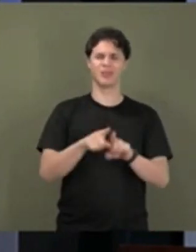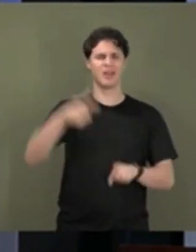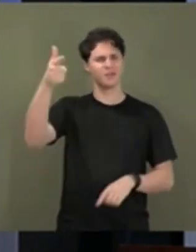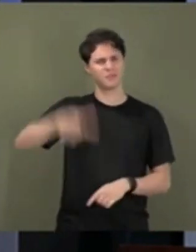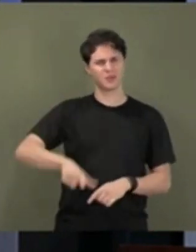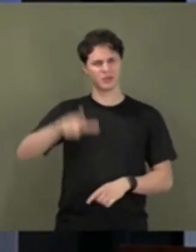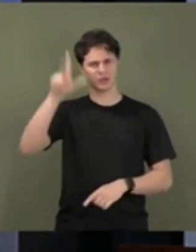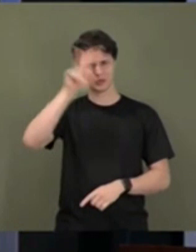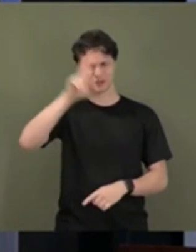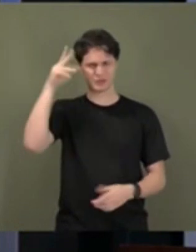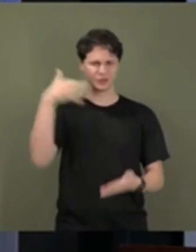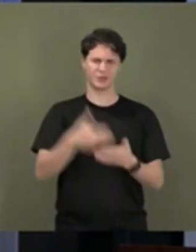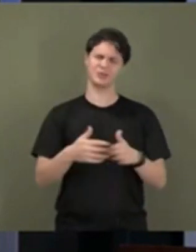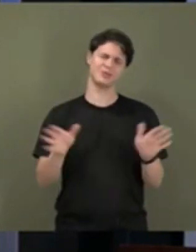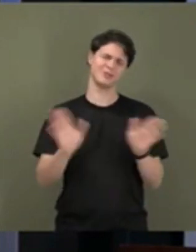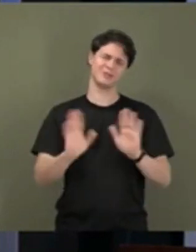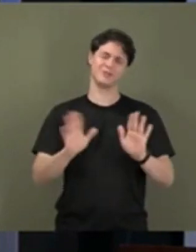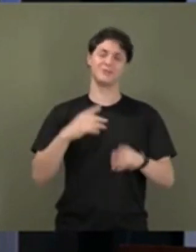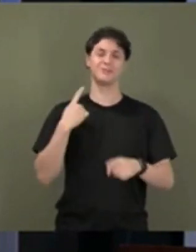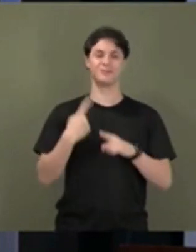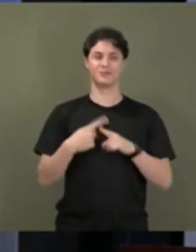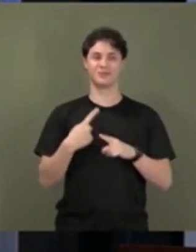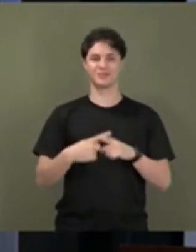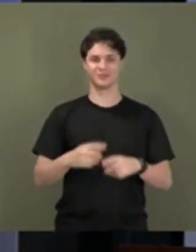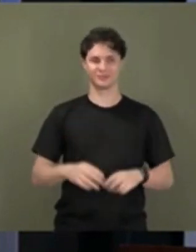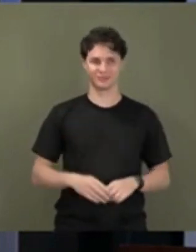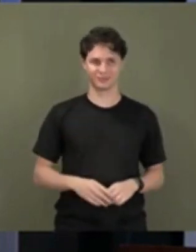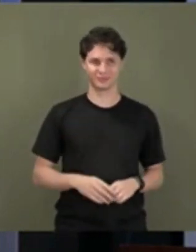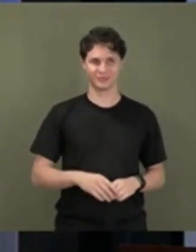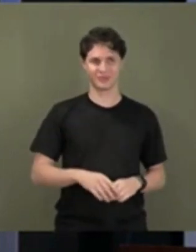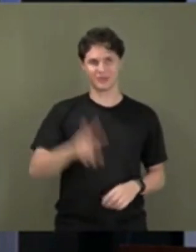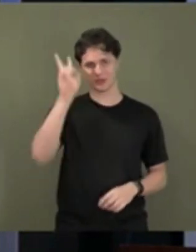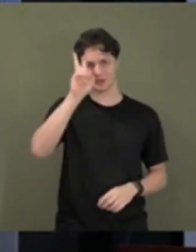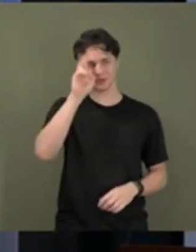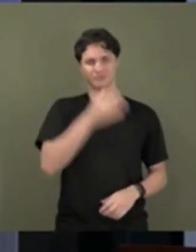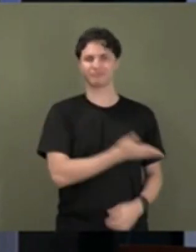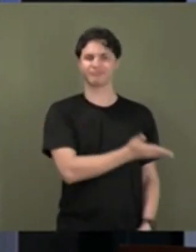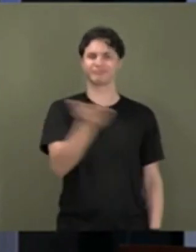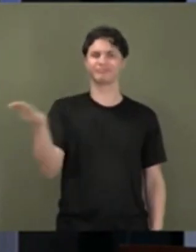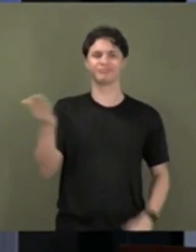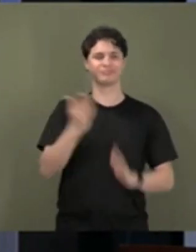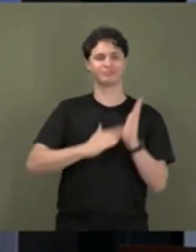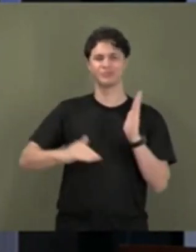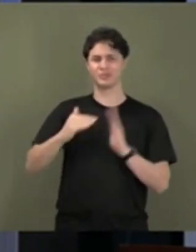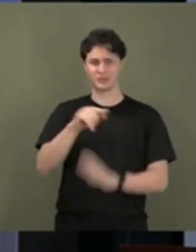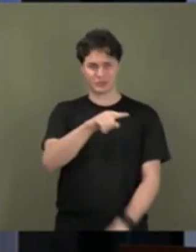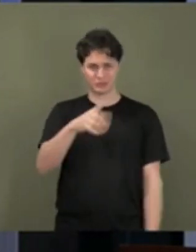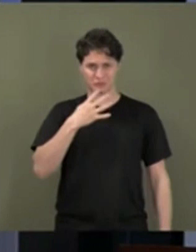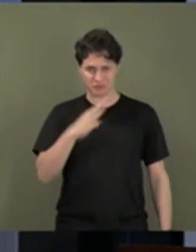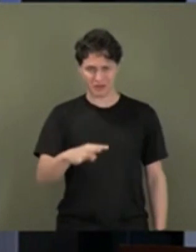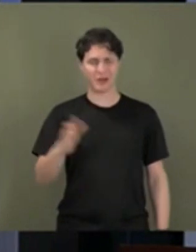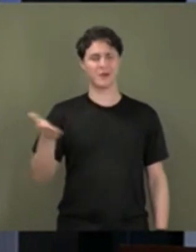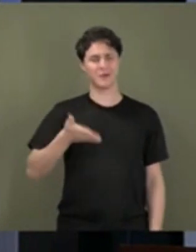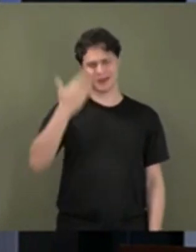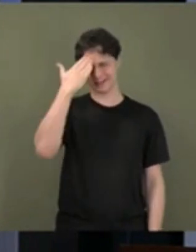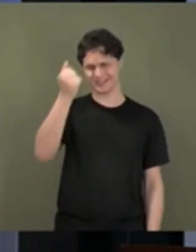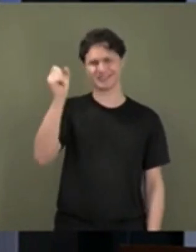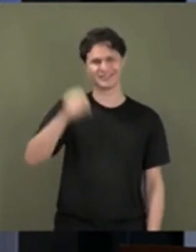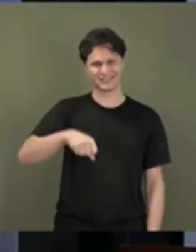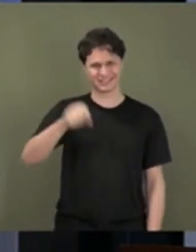Correio Brasiliense, porque a história está aqui para todos. Quem não conhecia, passou a conhecer